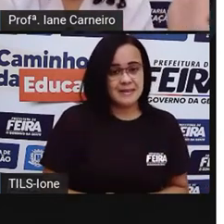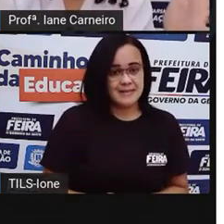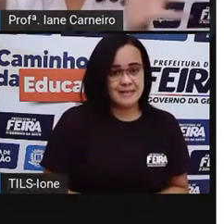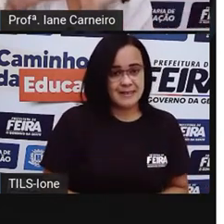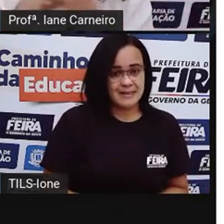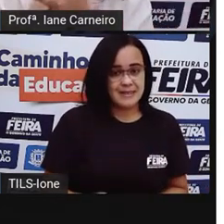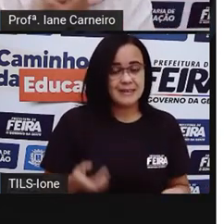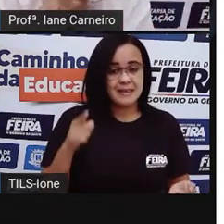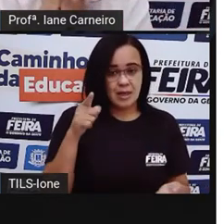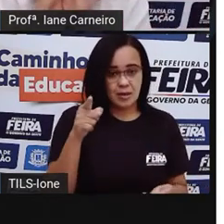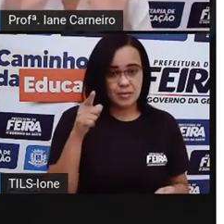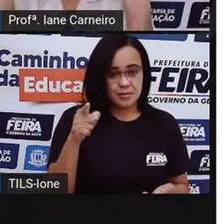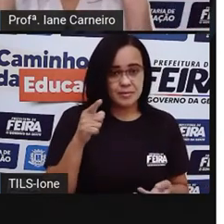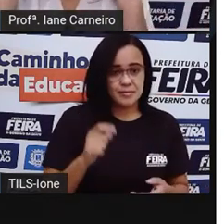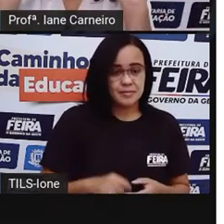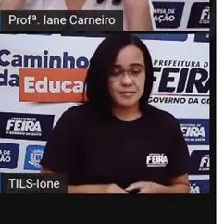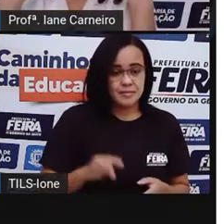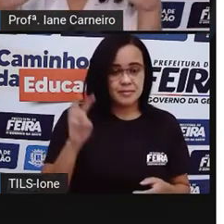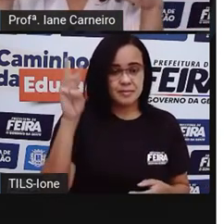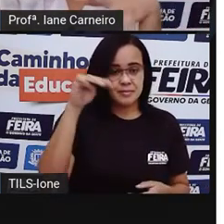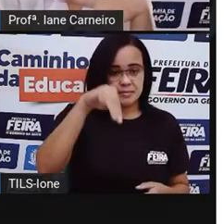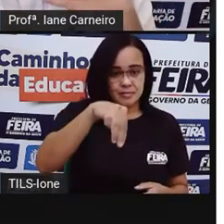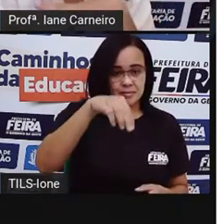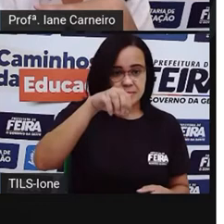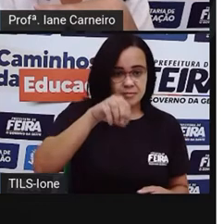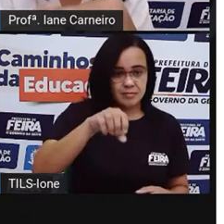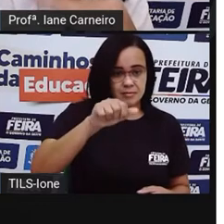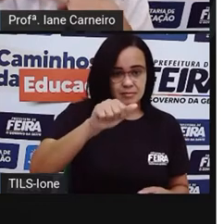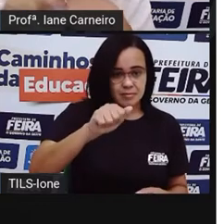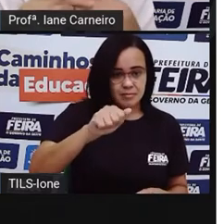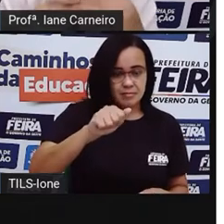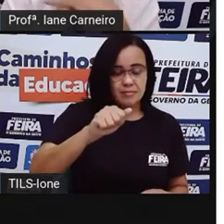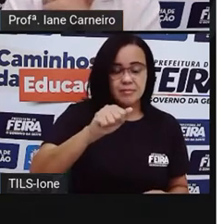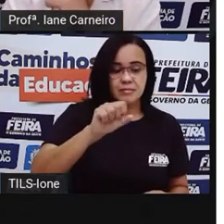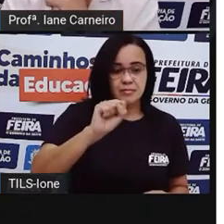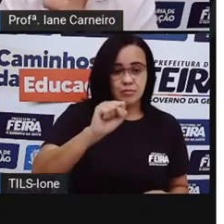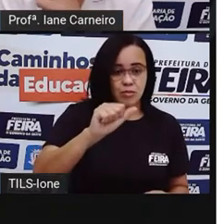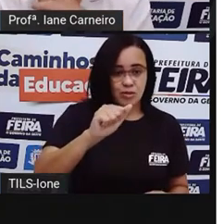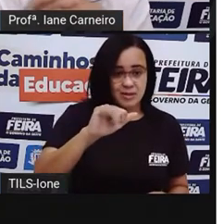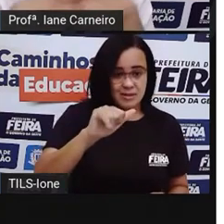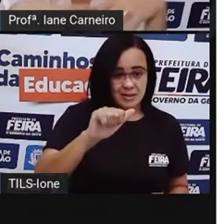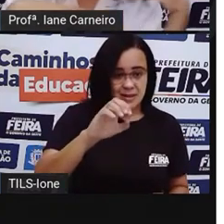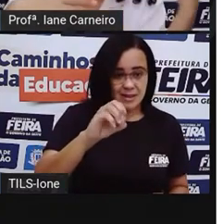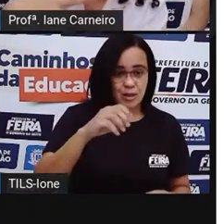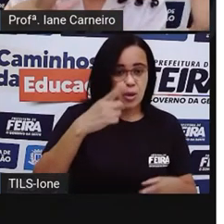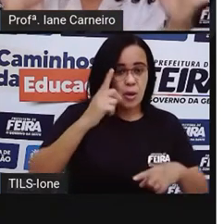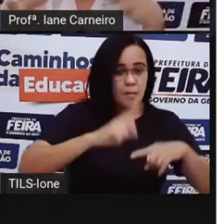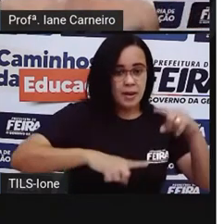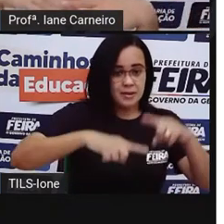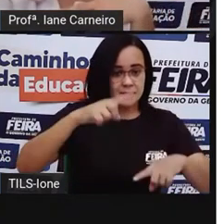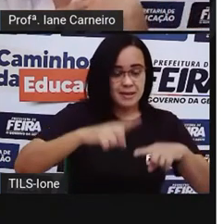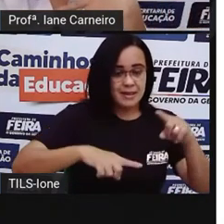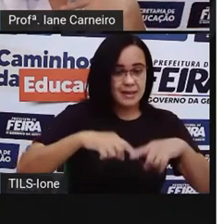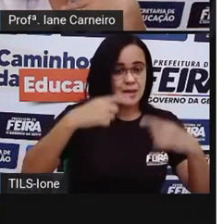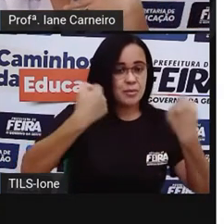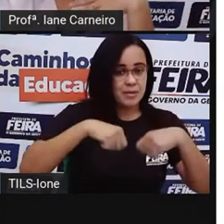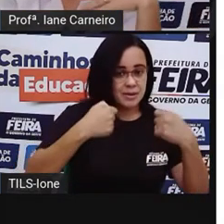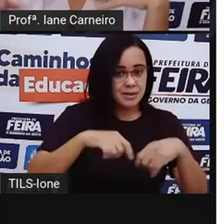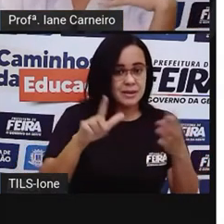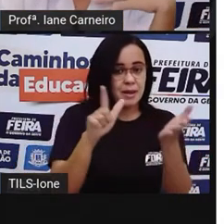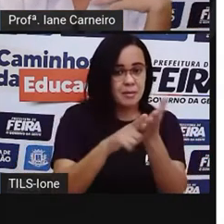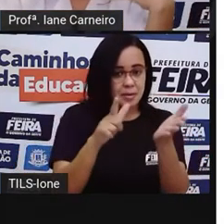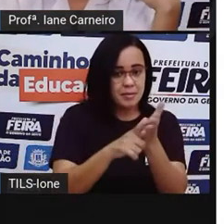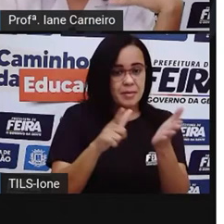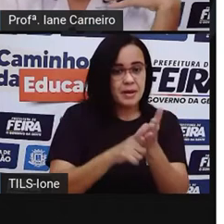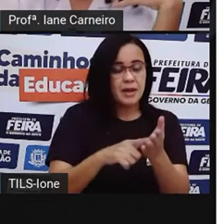mosaico, vocês vão precisar desses materiais, né? Um mosaico de papel. Vocês vão precisar de um papelão ou de uma madeira.